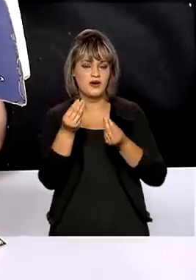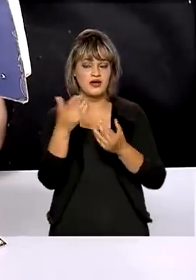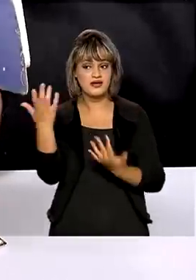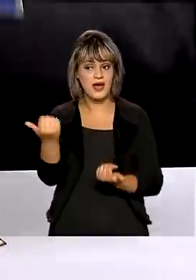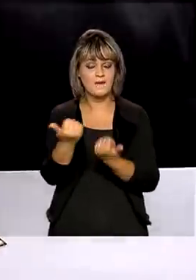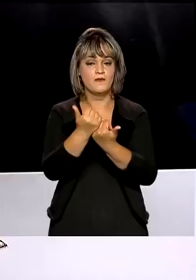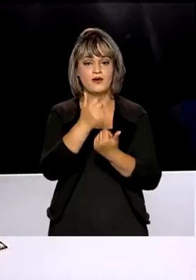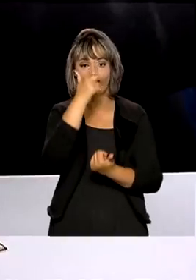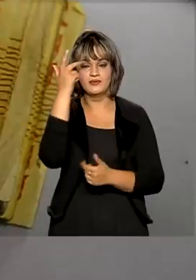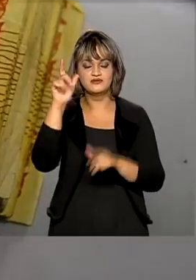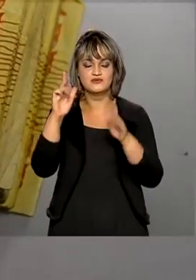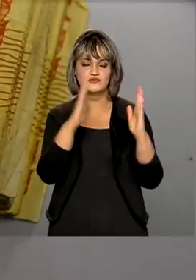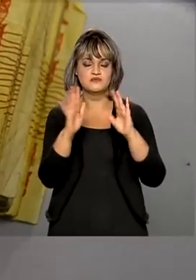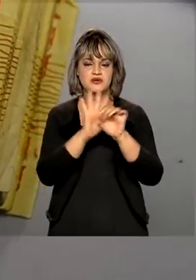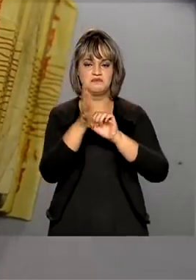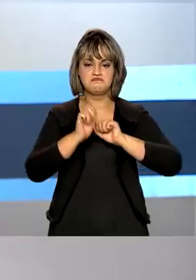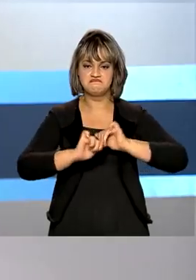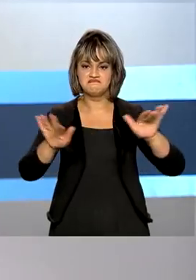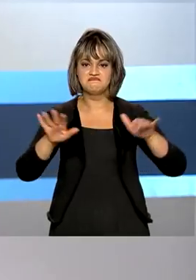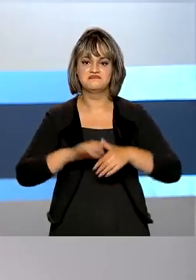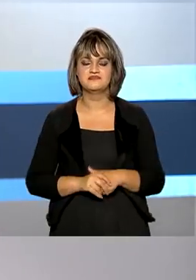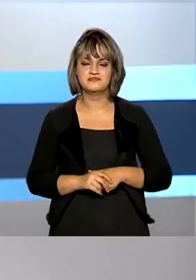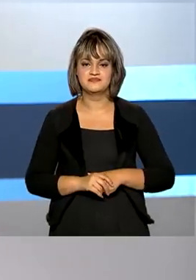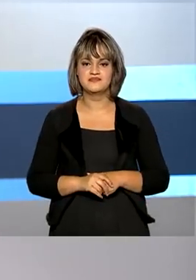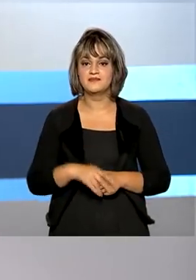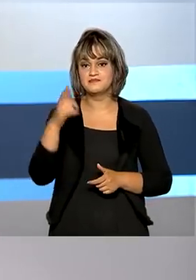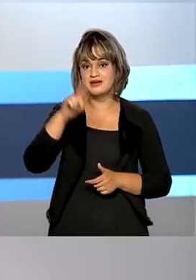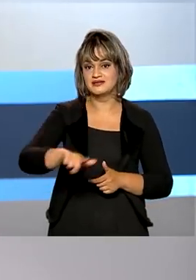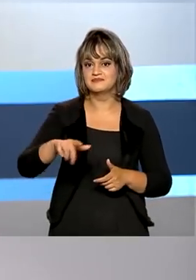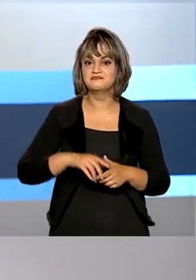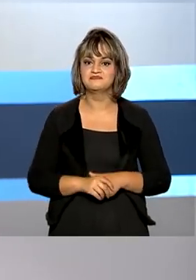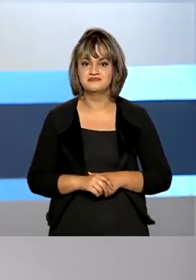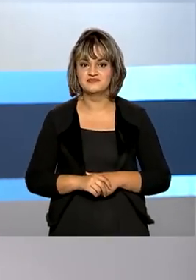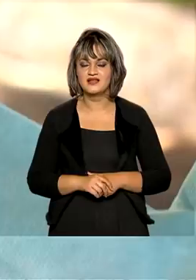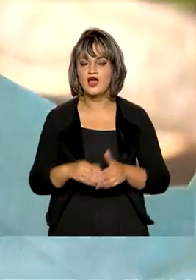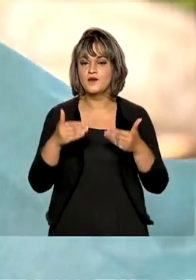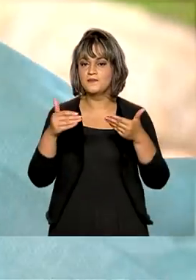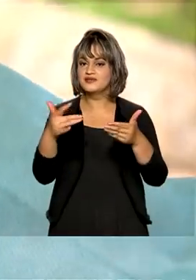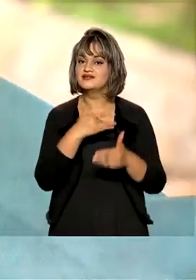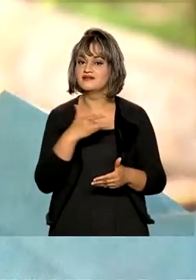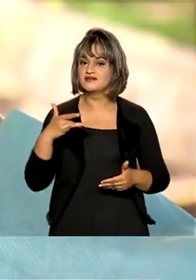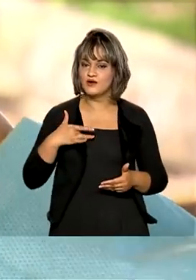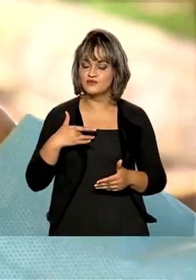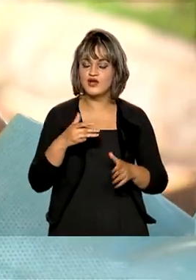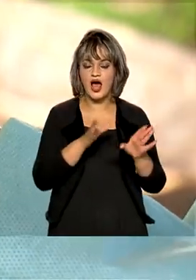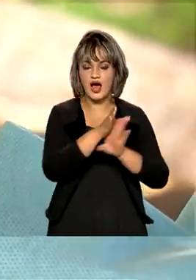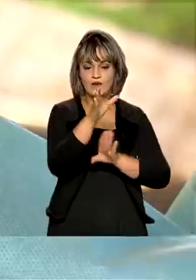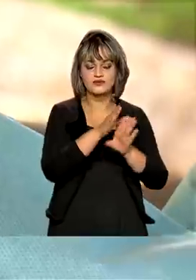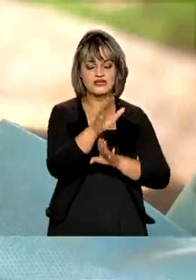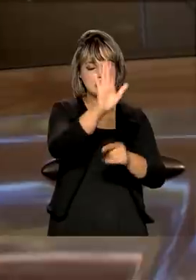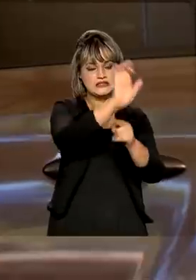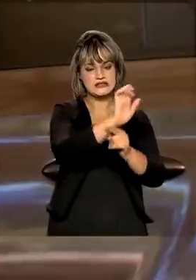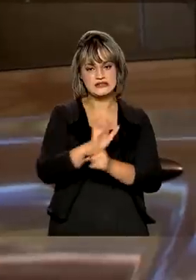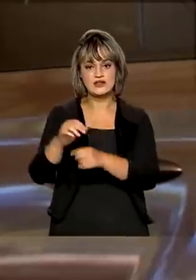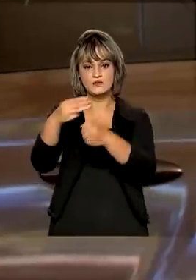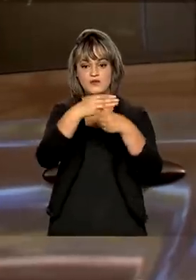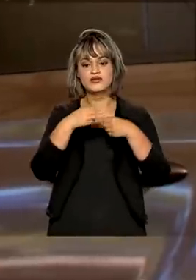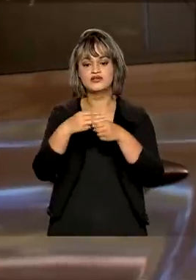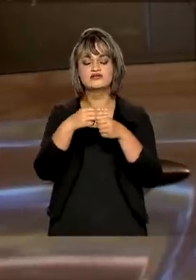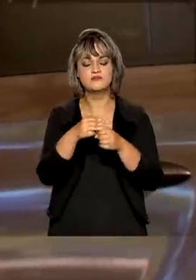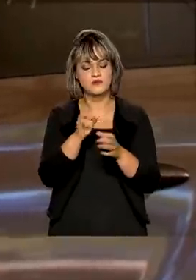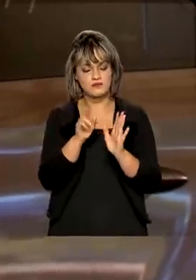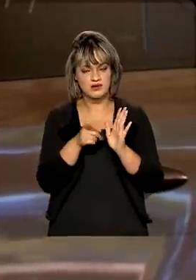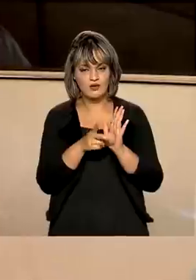apoiando as pessoas durante a pandemia. E veja também, Ministério da Saúde orienta estados e municípios a